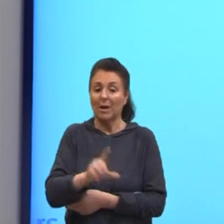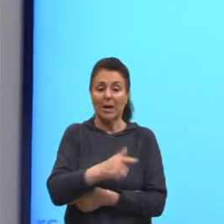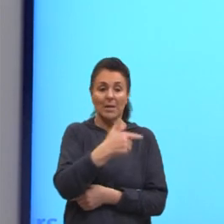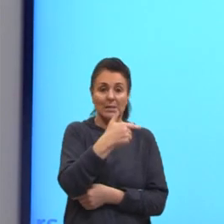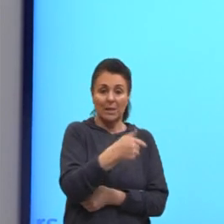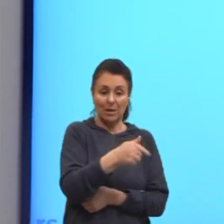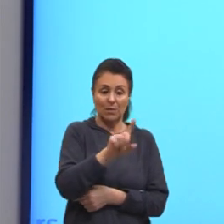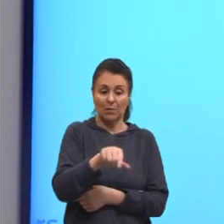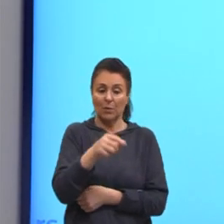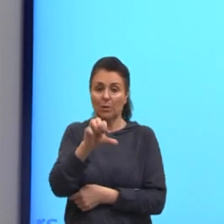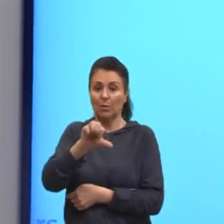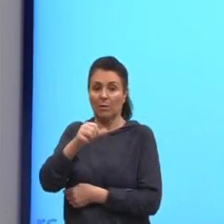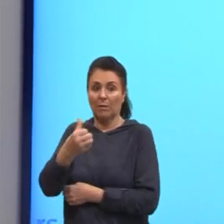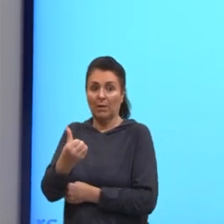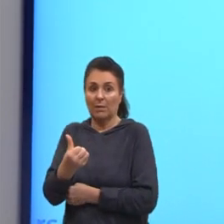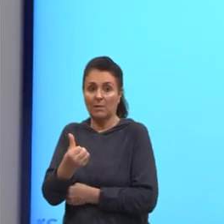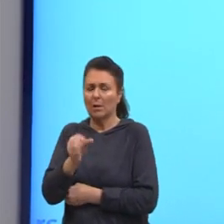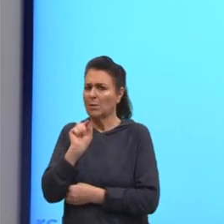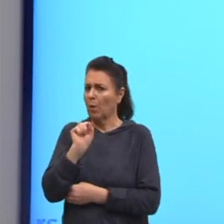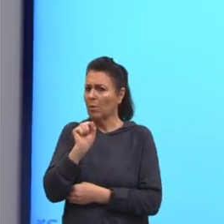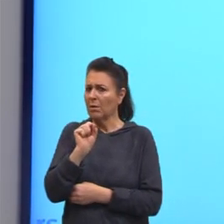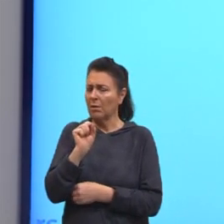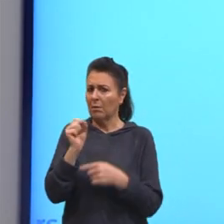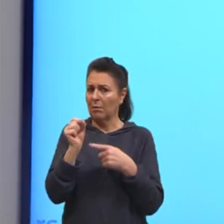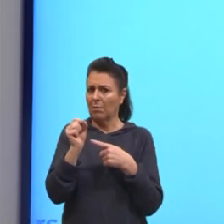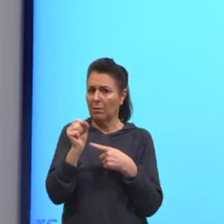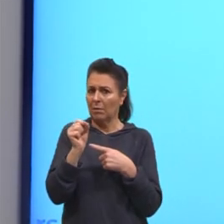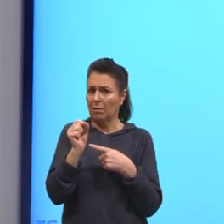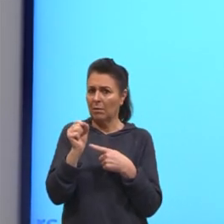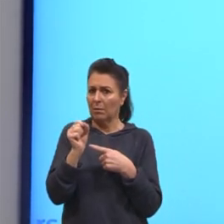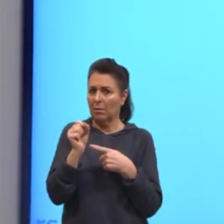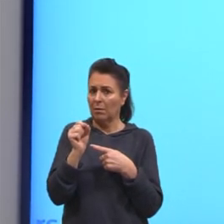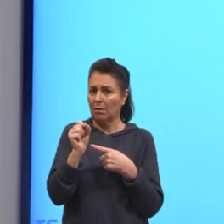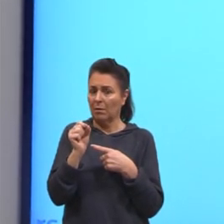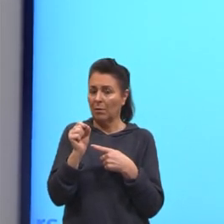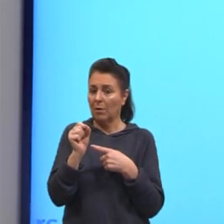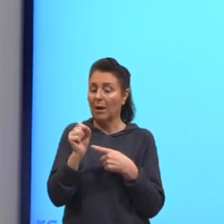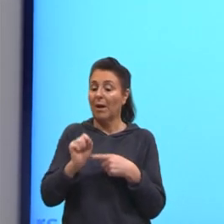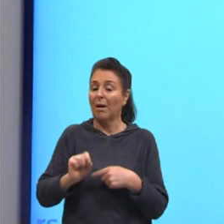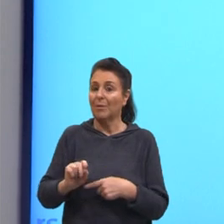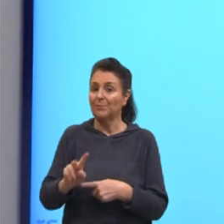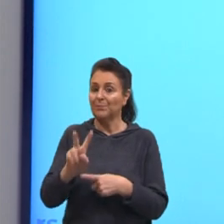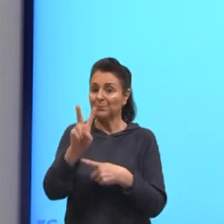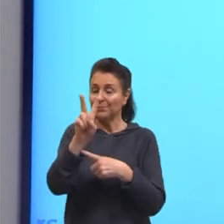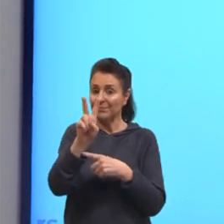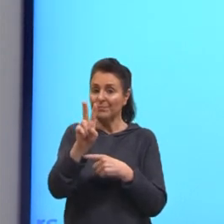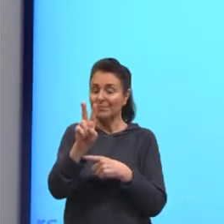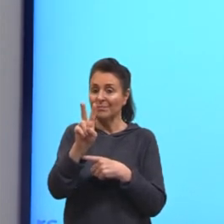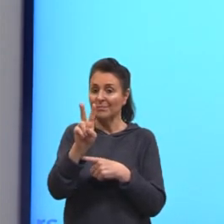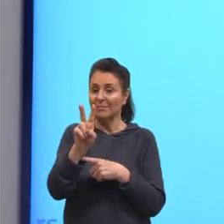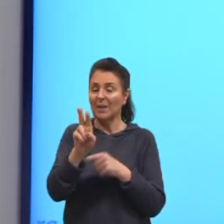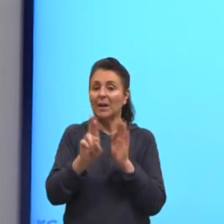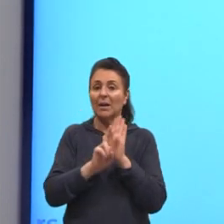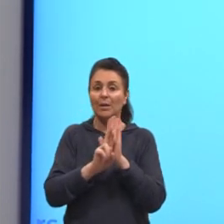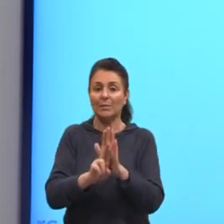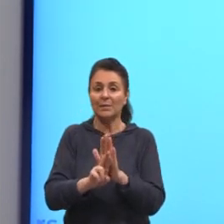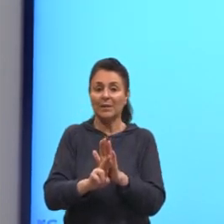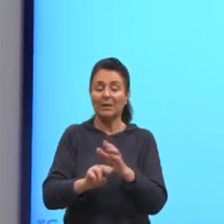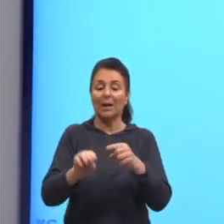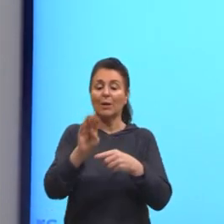,96, ele seria o quê, na verdade? Ele seria o valor ali referente a 4